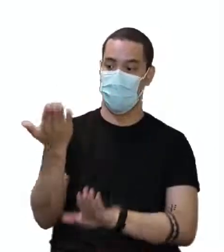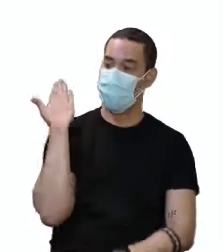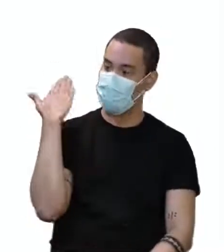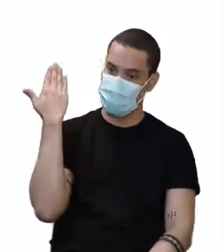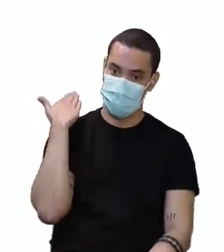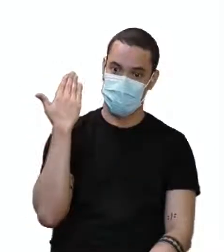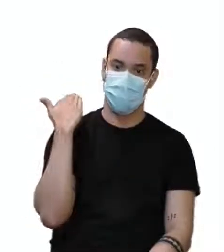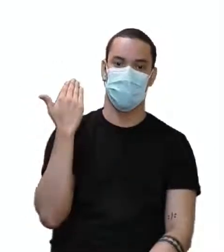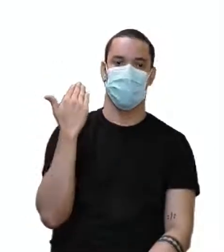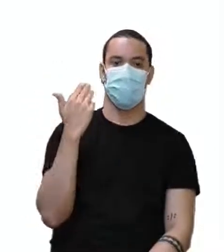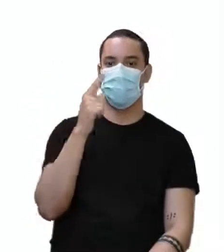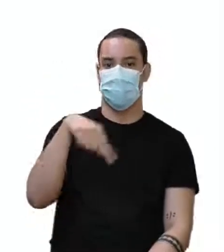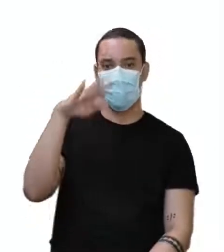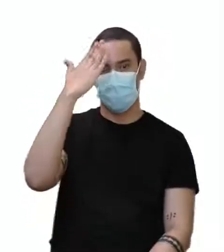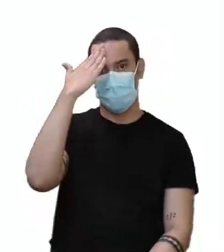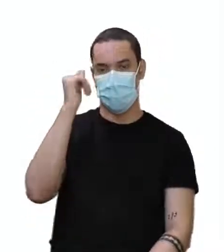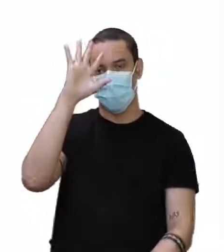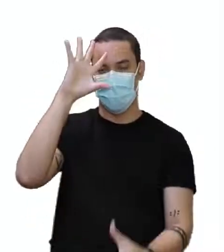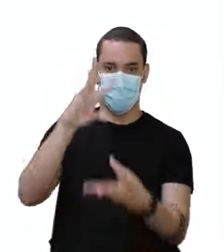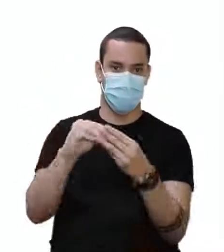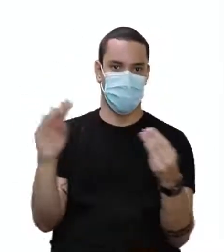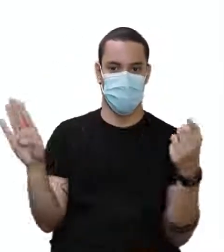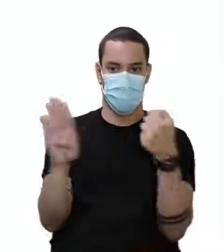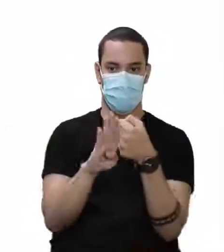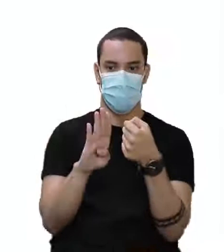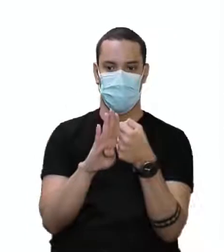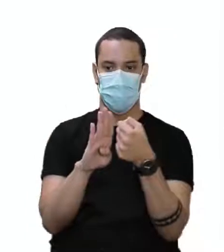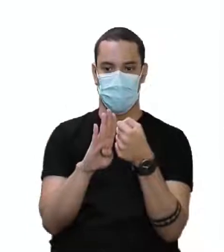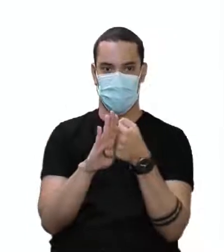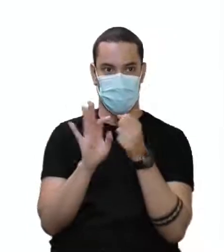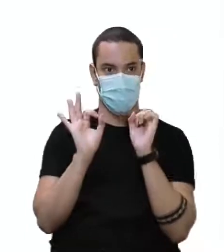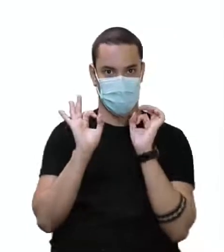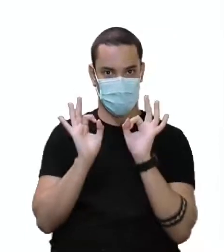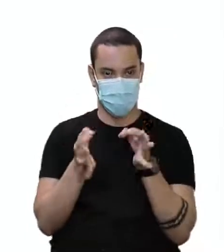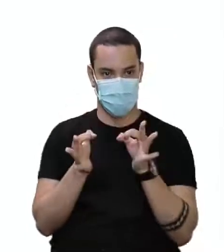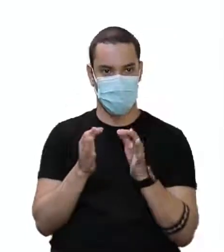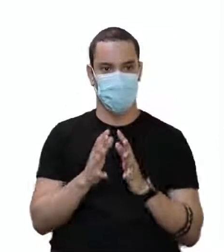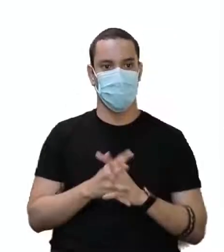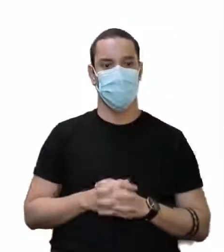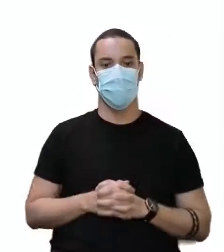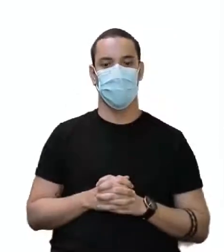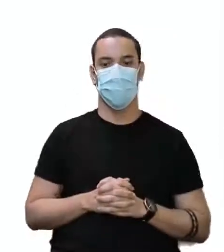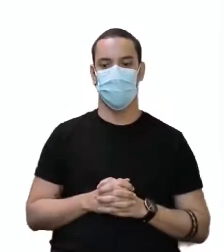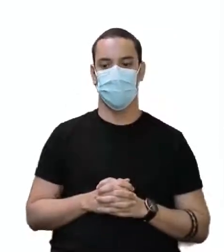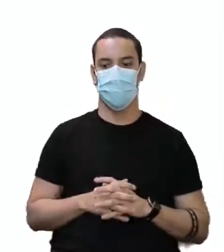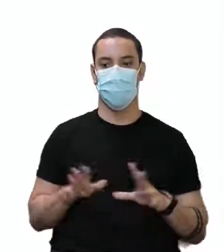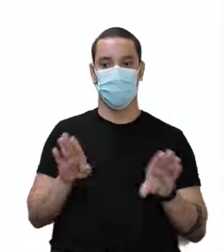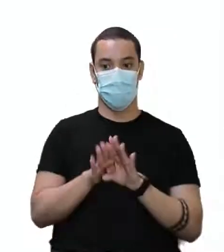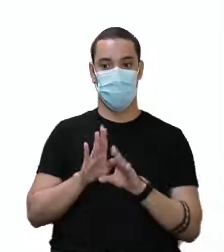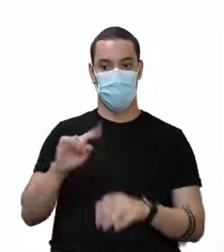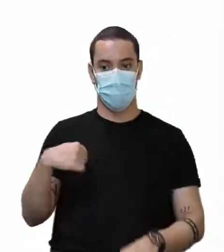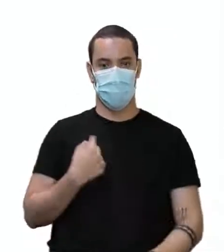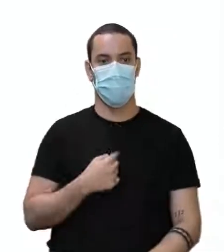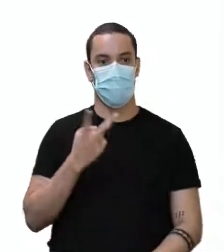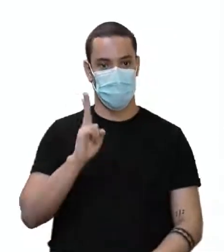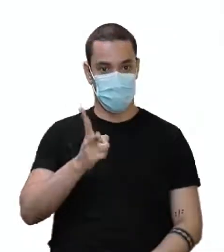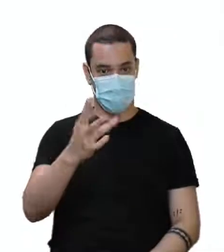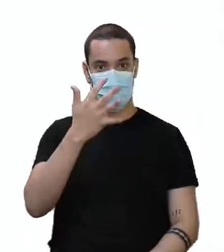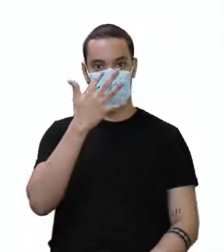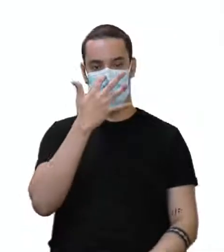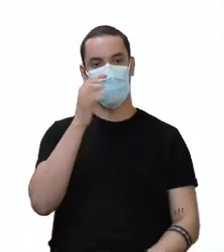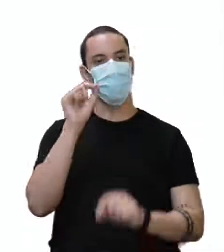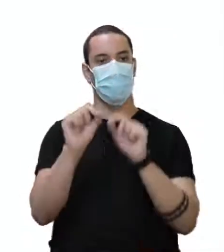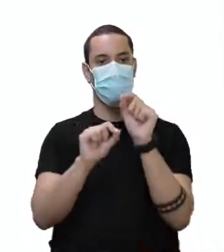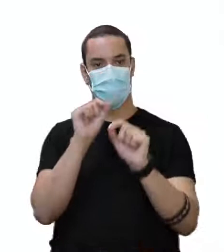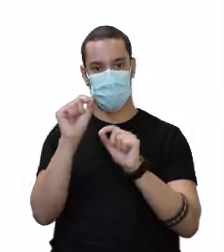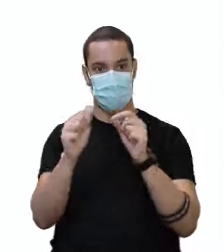que ele vai caracterizar esse substantivo, dando ideia de passado. E aí nós vamos seguir mais e vamos ver o